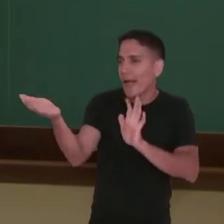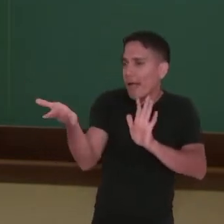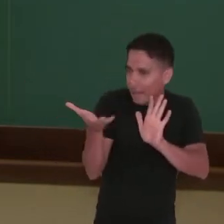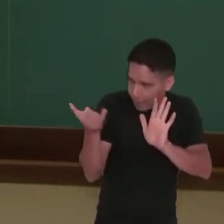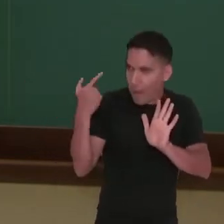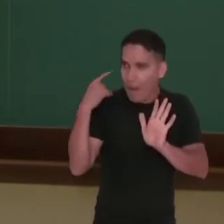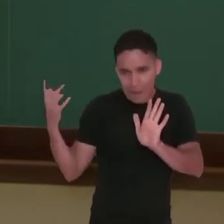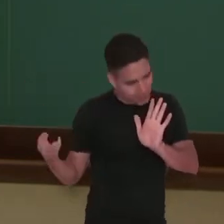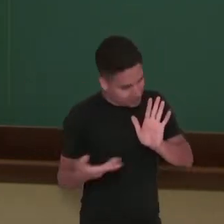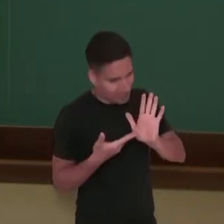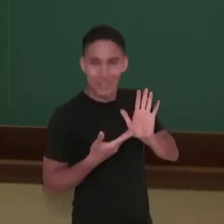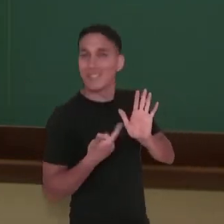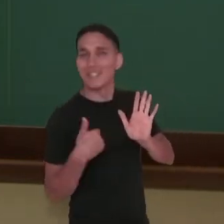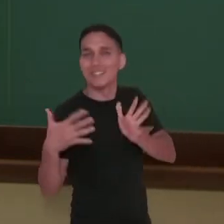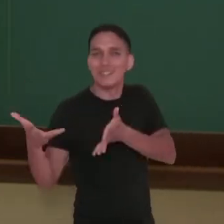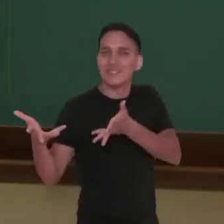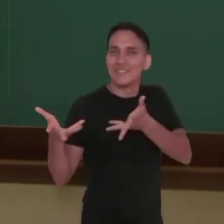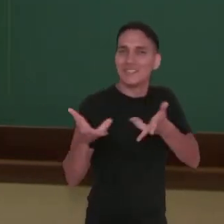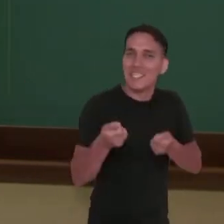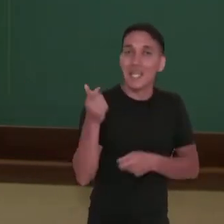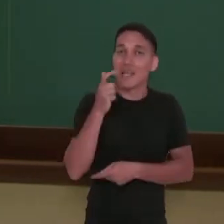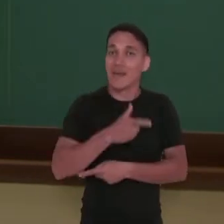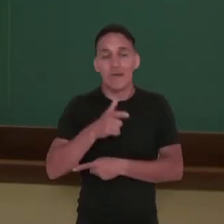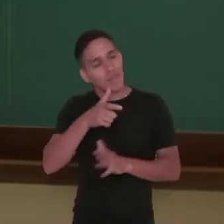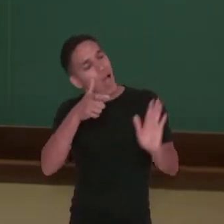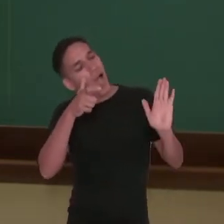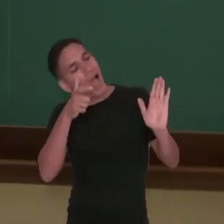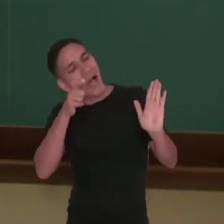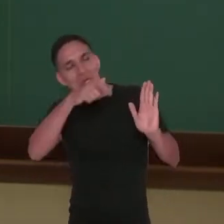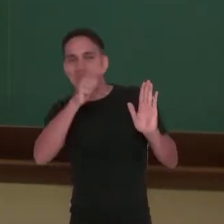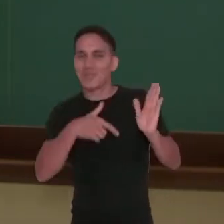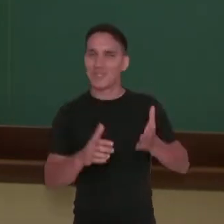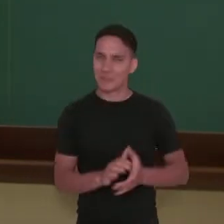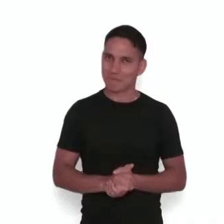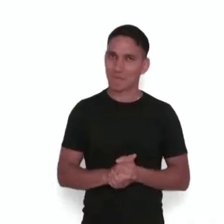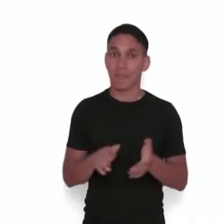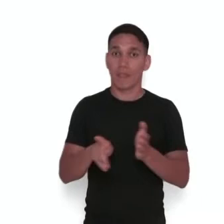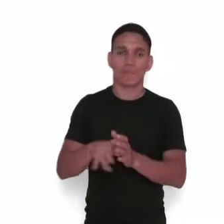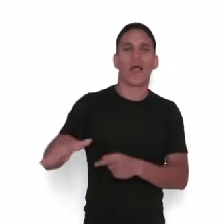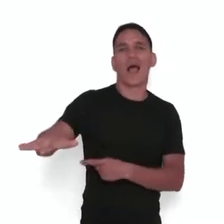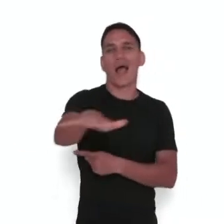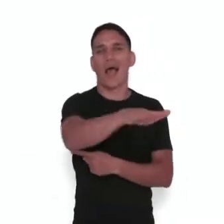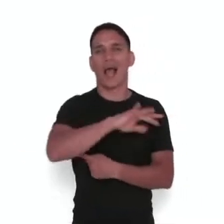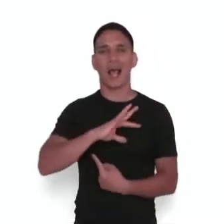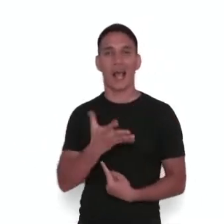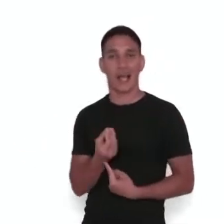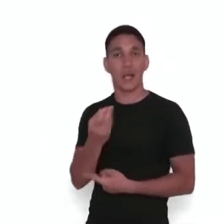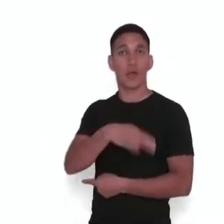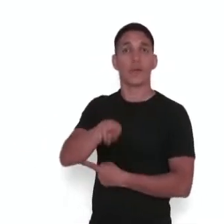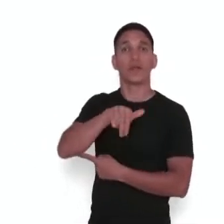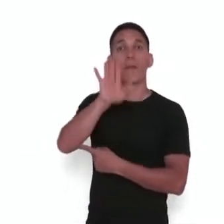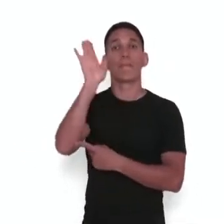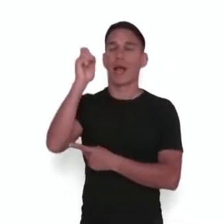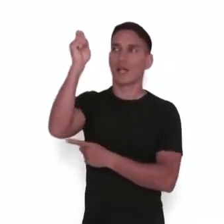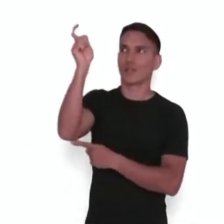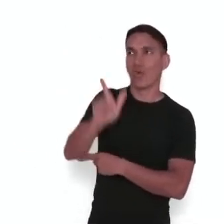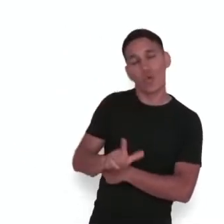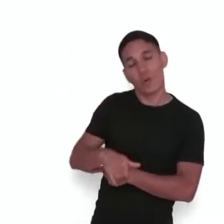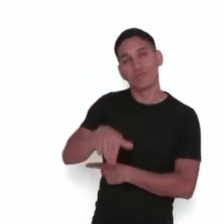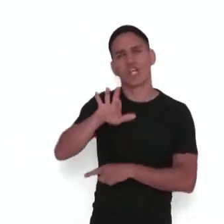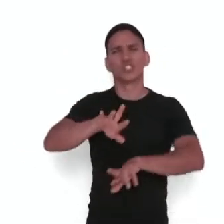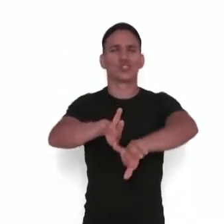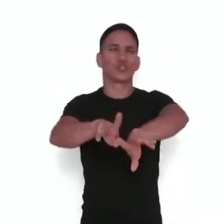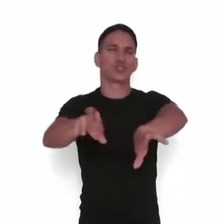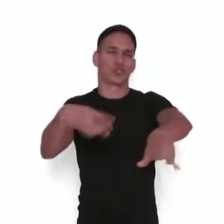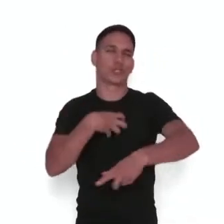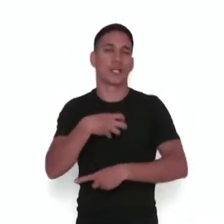trazer para si o apreciador. No universo das artes, a luz aparece nas mais diversas formas. O